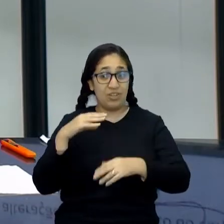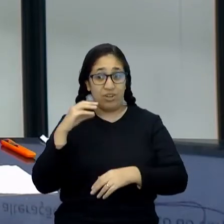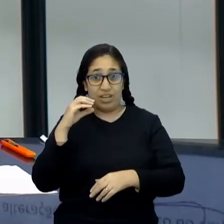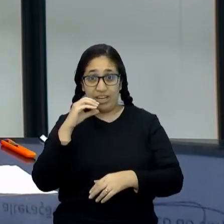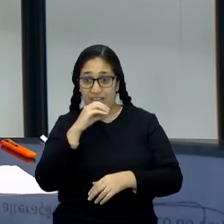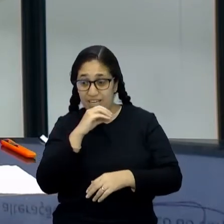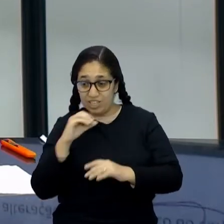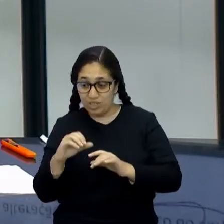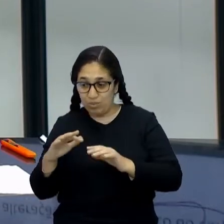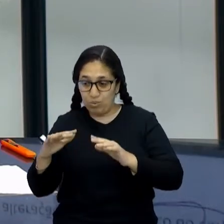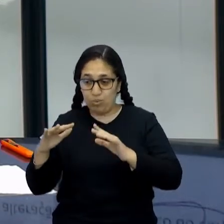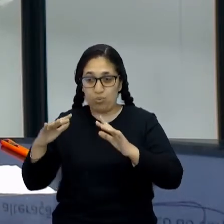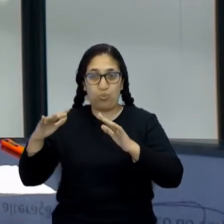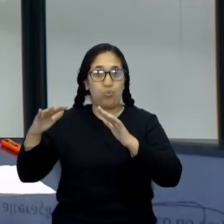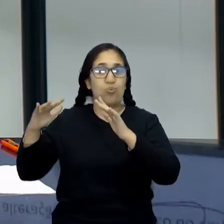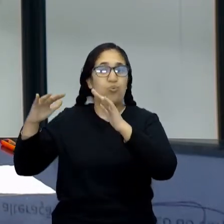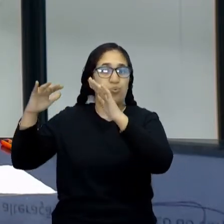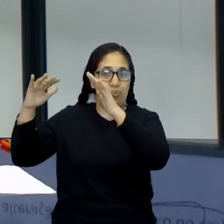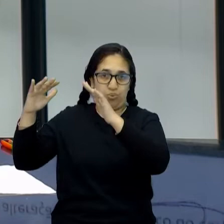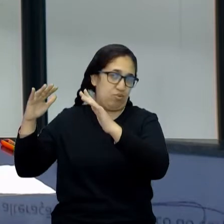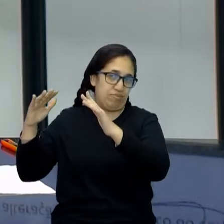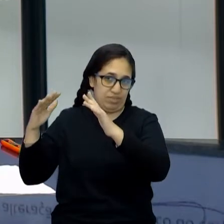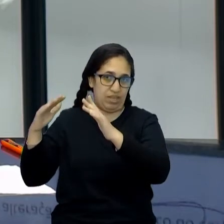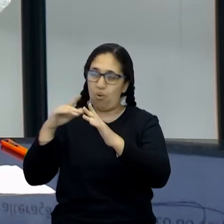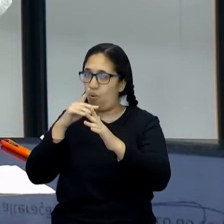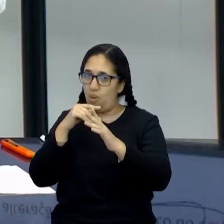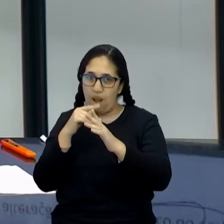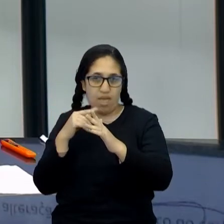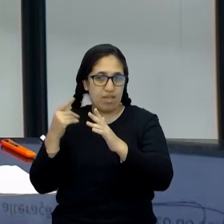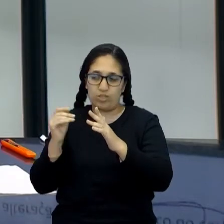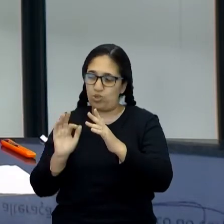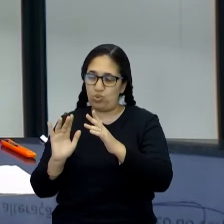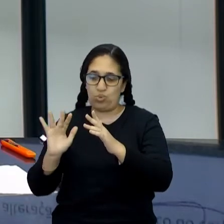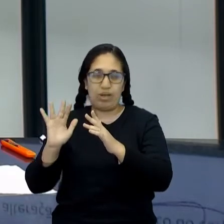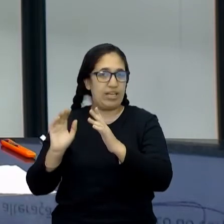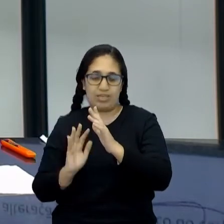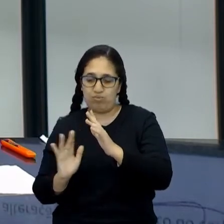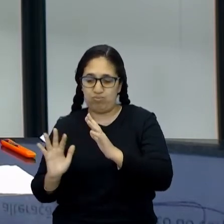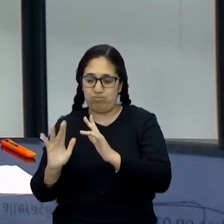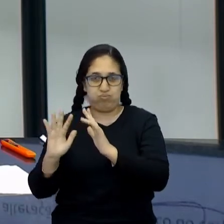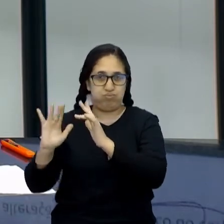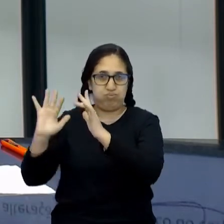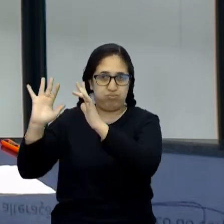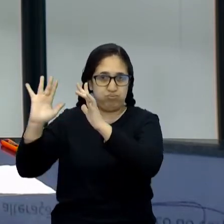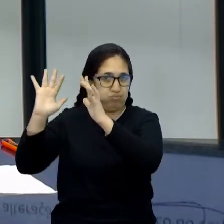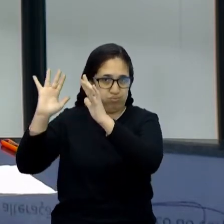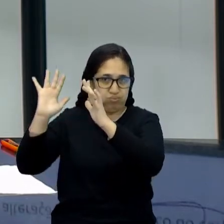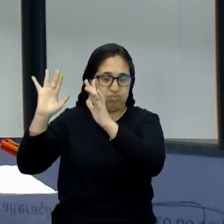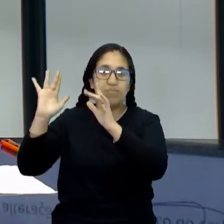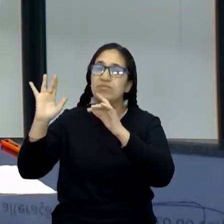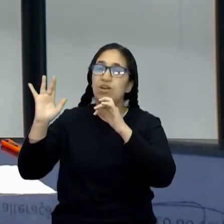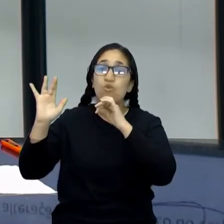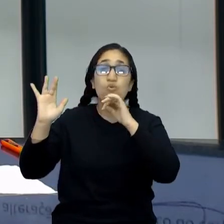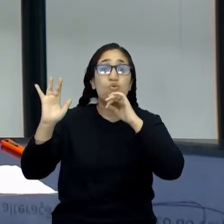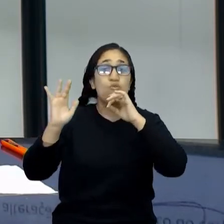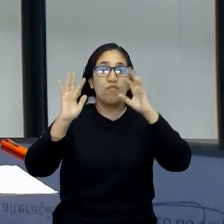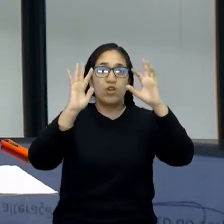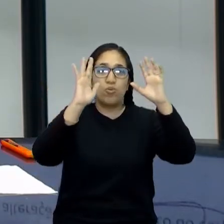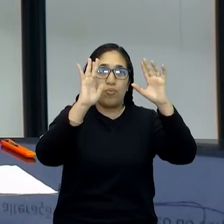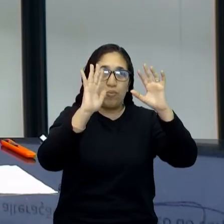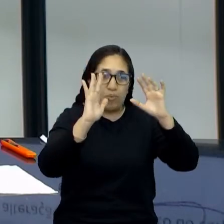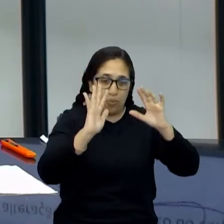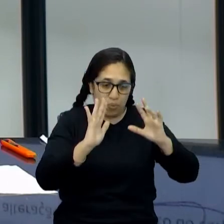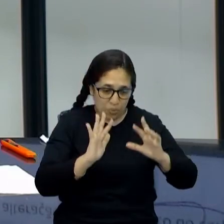partículas expandem, tanto o líquido quanto o gás. Se aquecer, ele sobe e o frio, por ficar mais pesado, desce.